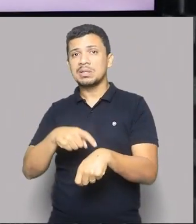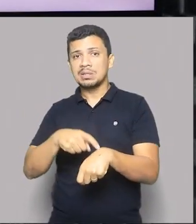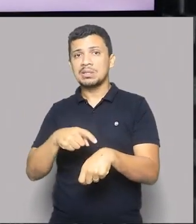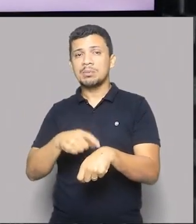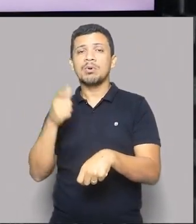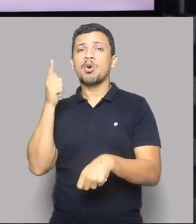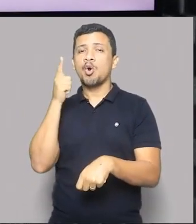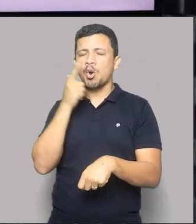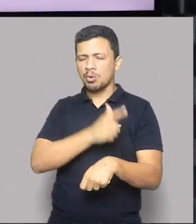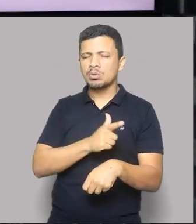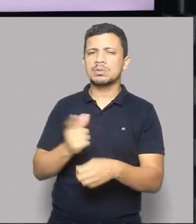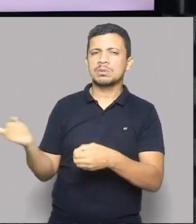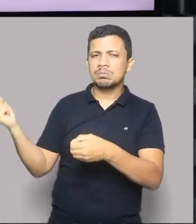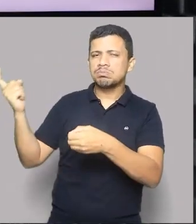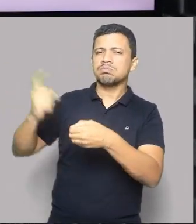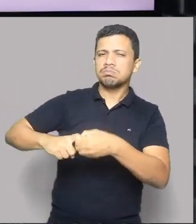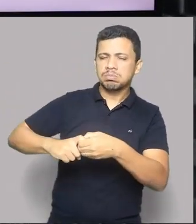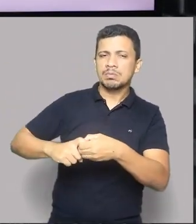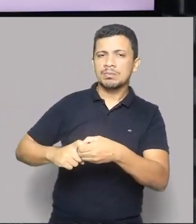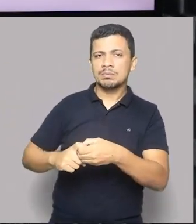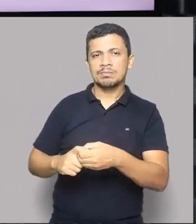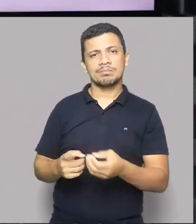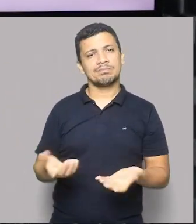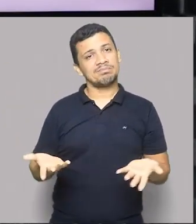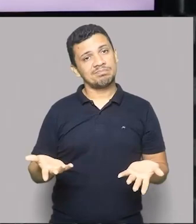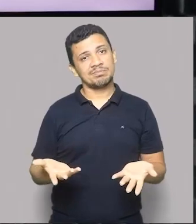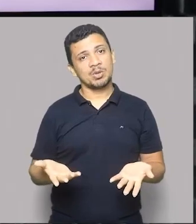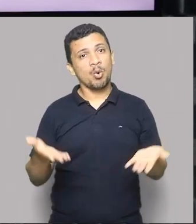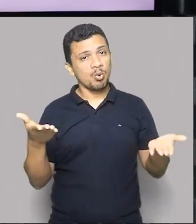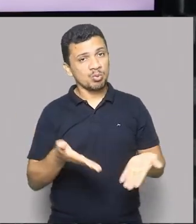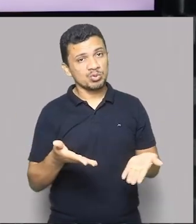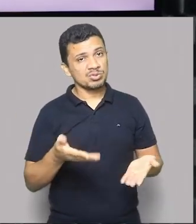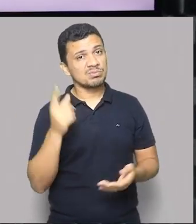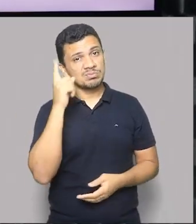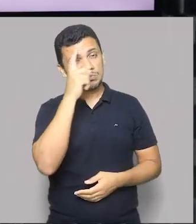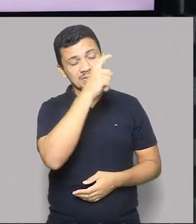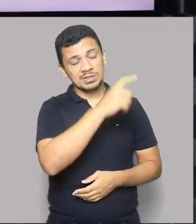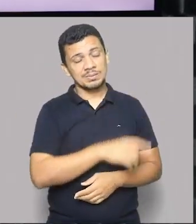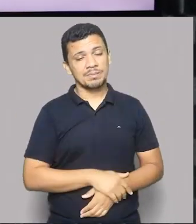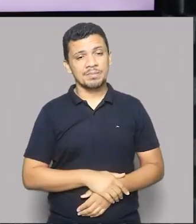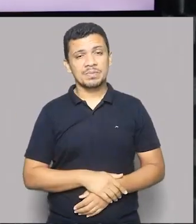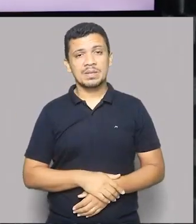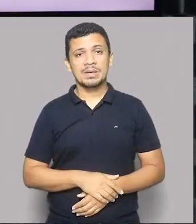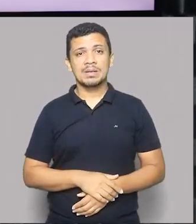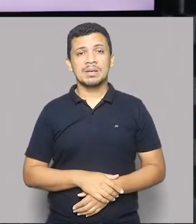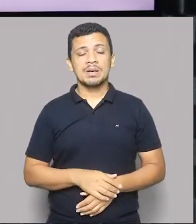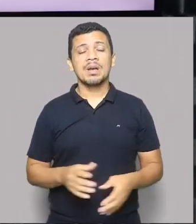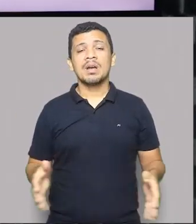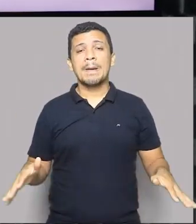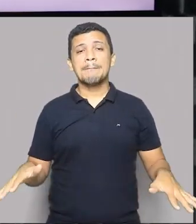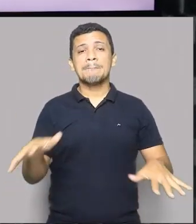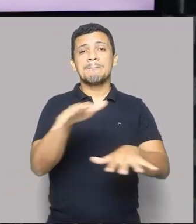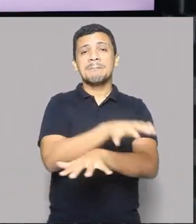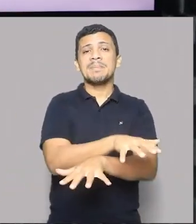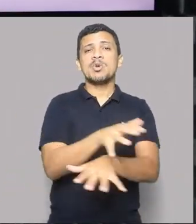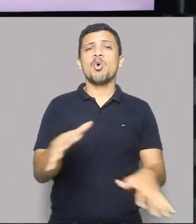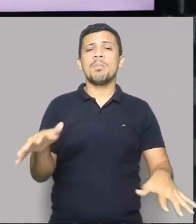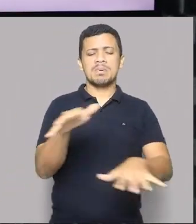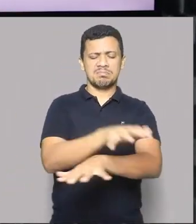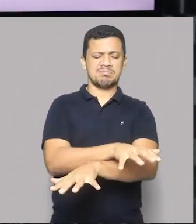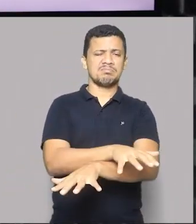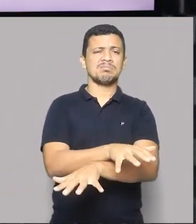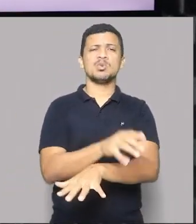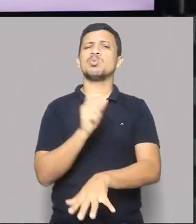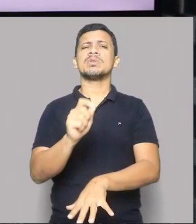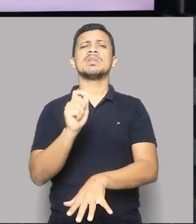recuperar. É algo que a mesma não está tendo. Mas, quando a gente fala de biomas, vamos aqui entender o que é um bioma, antes de